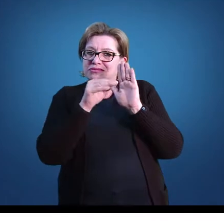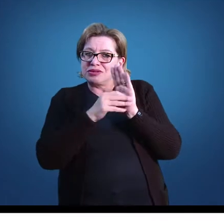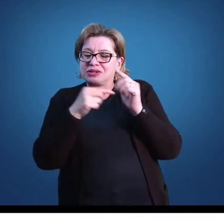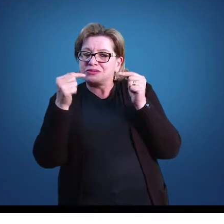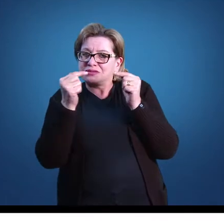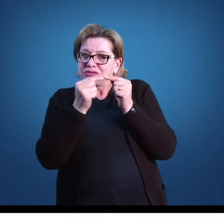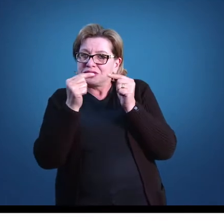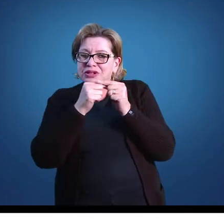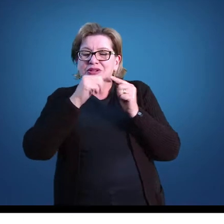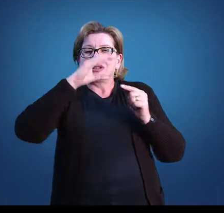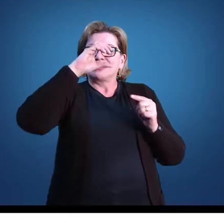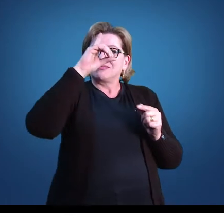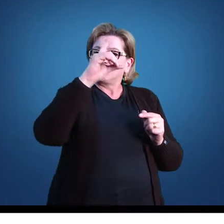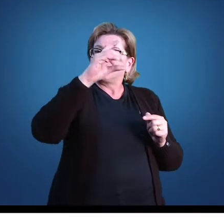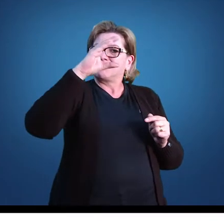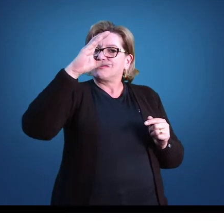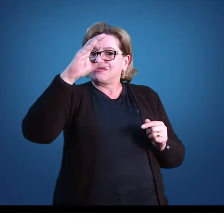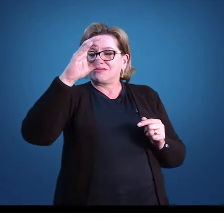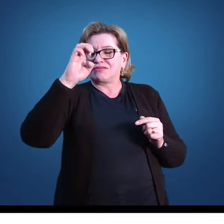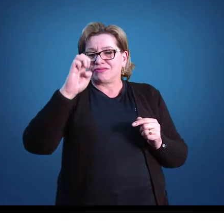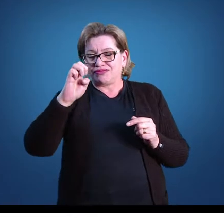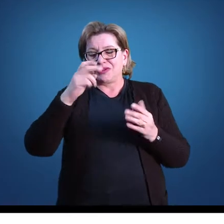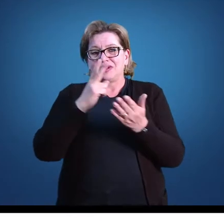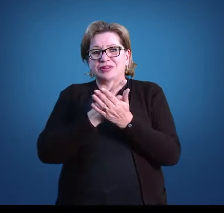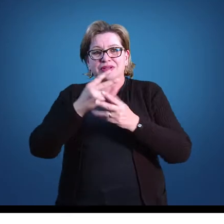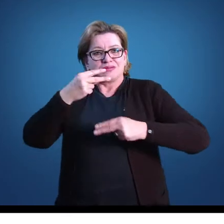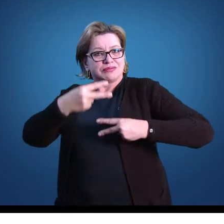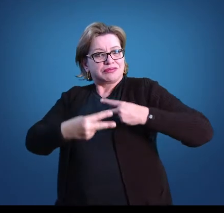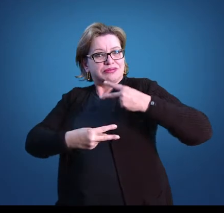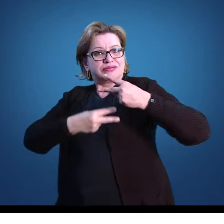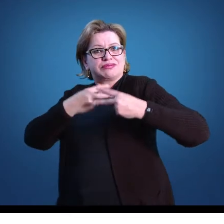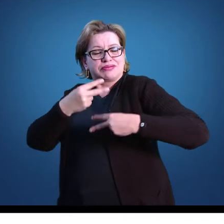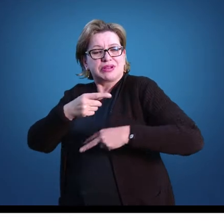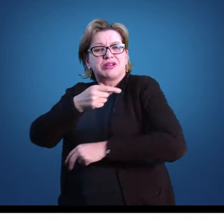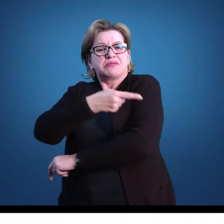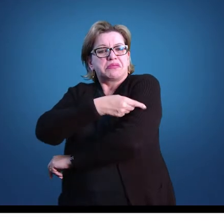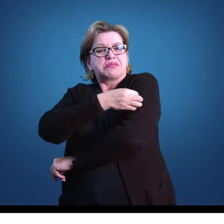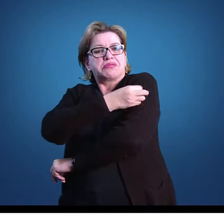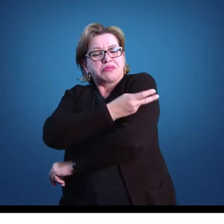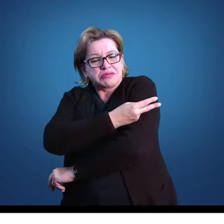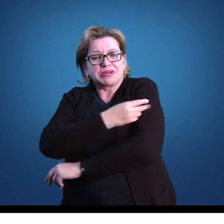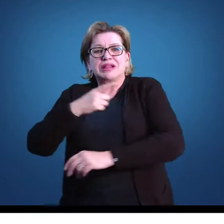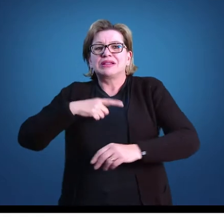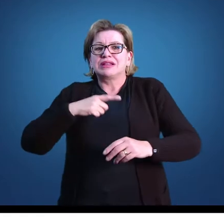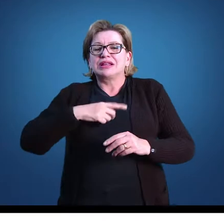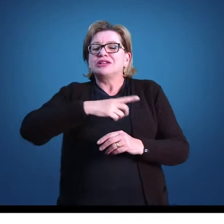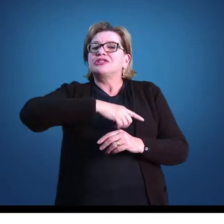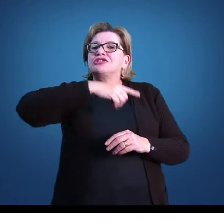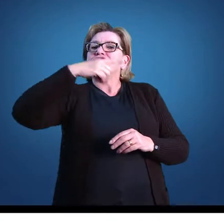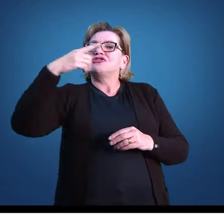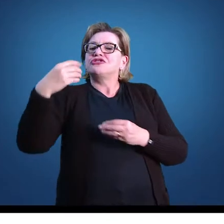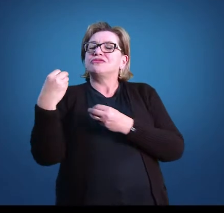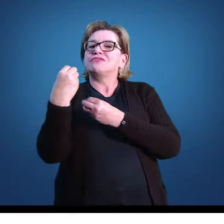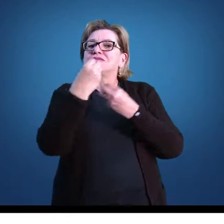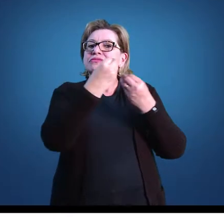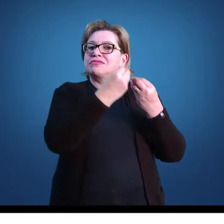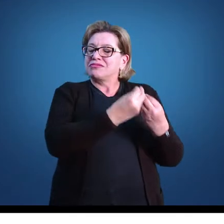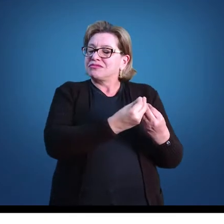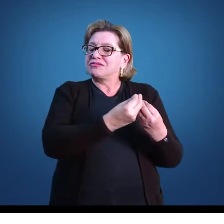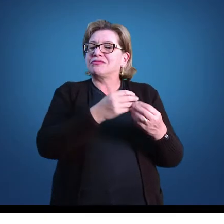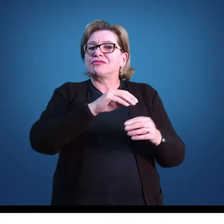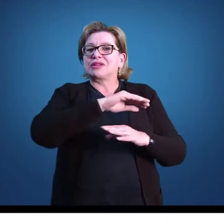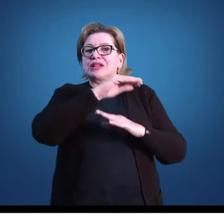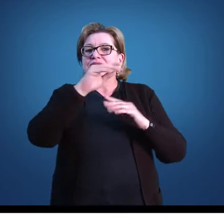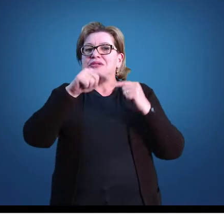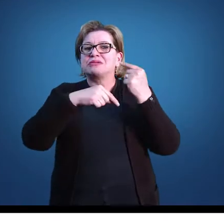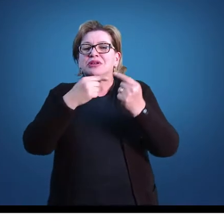mencionado anteriormente. A cada bimestre, por série, terão como prazo de entrega à equipe pedagógica até 10 dias